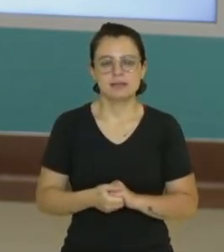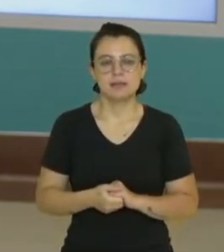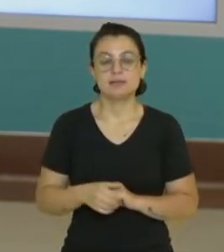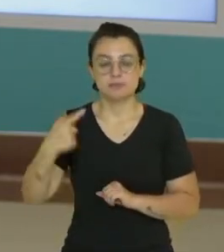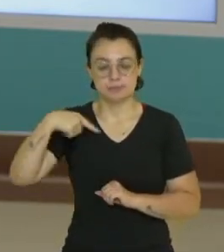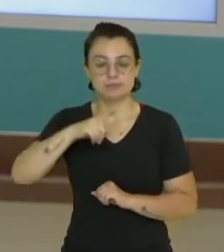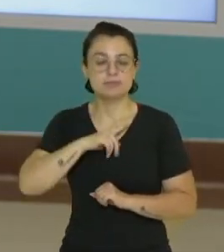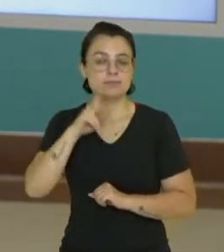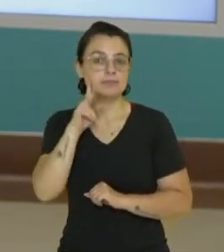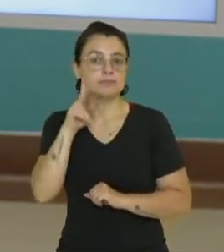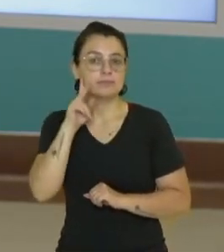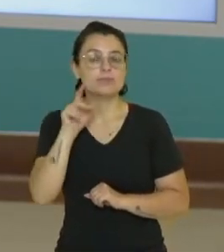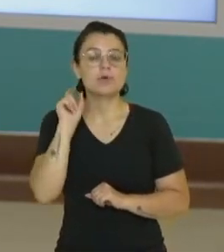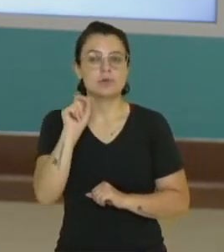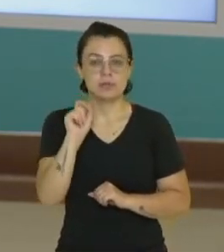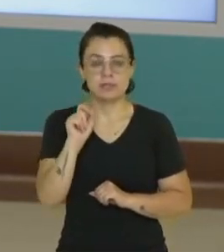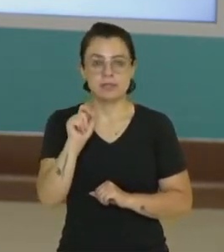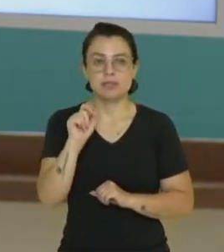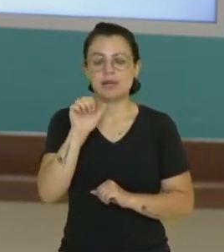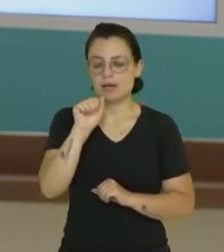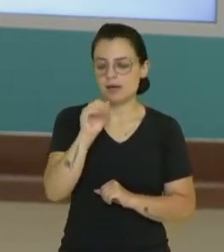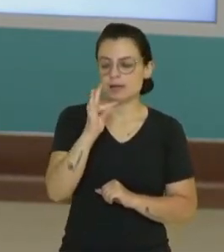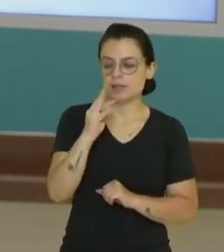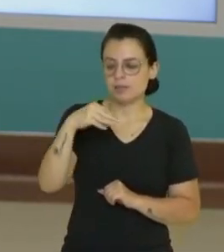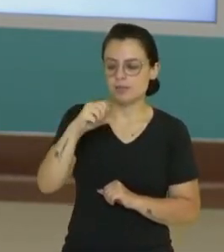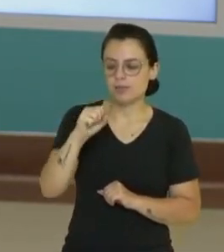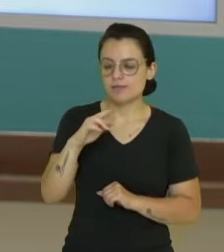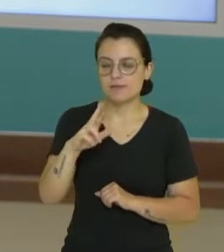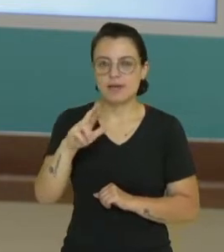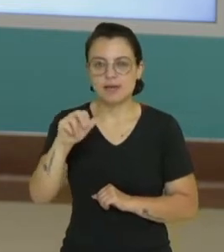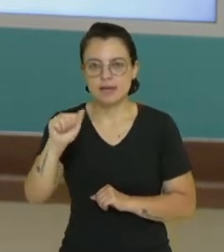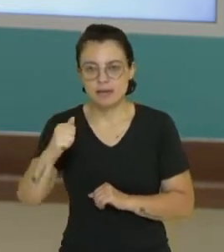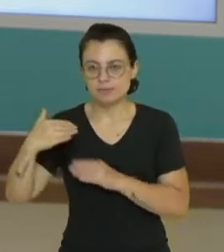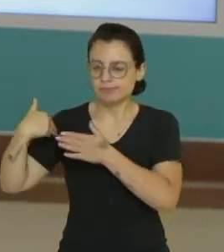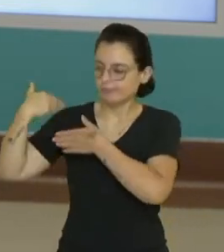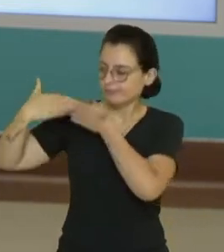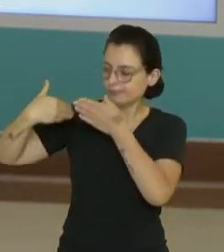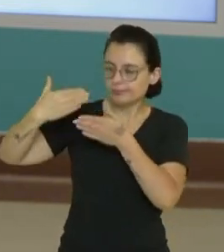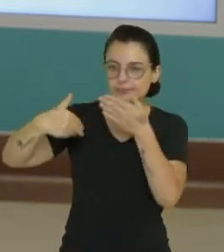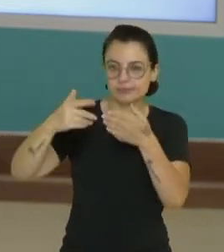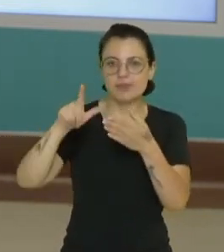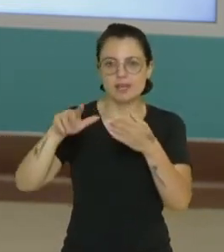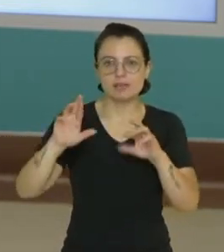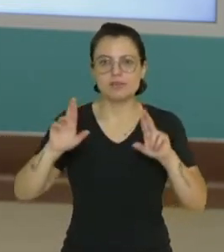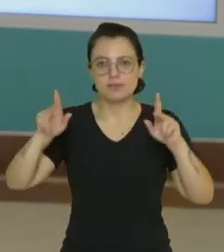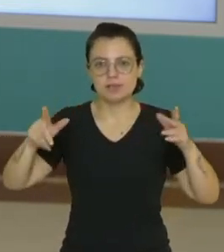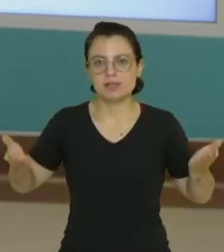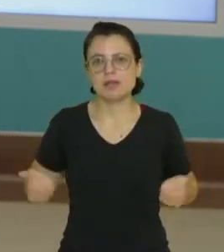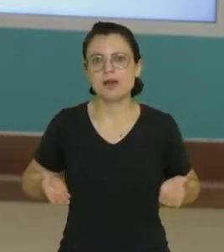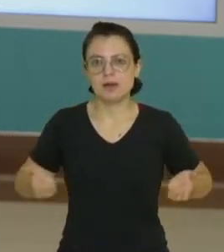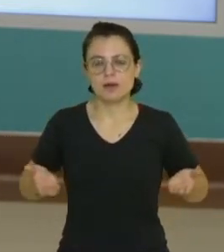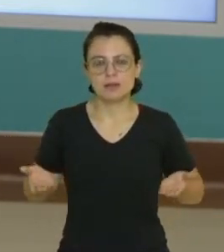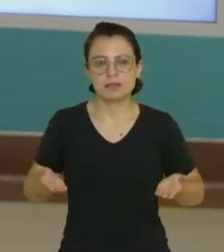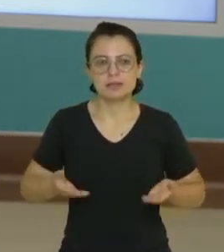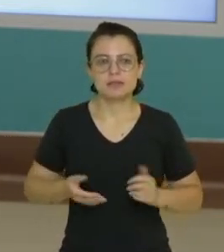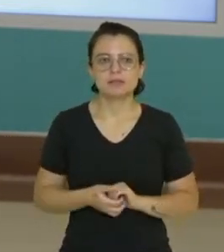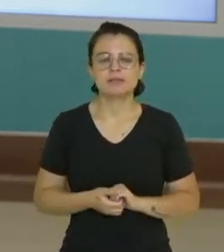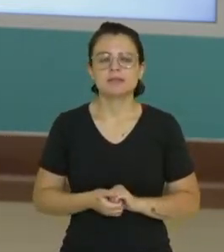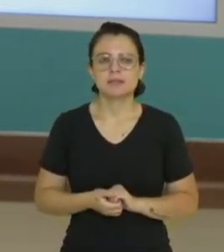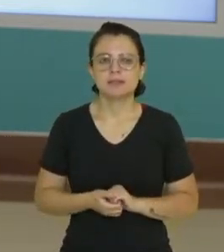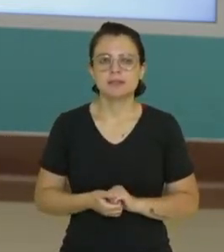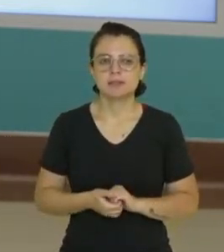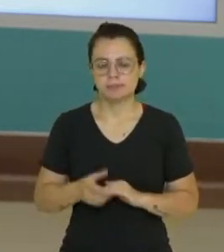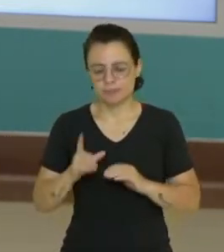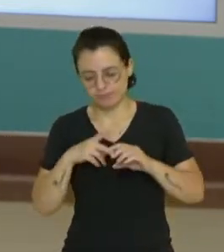Lembrando que a atmosfera primitiva era bem diferente da atmosfera atual, isso mesmo, com a